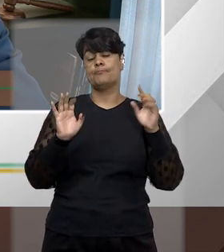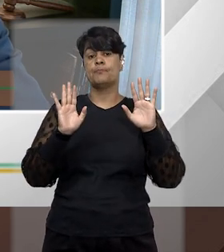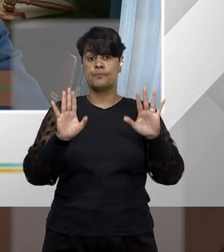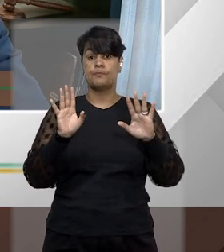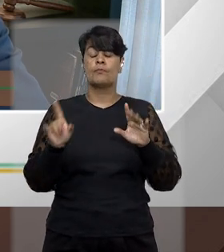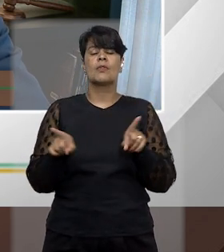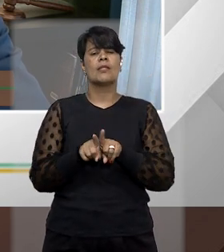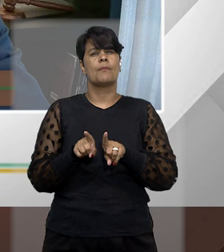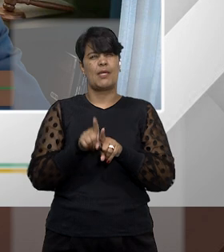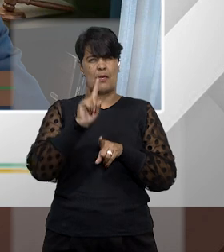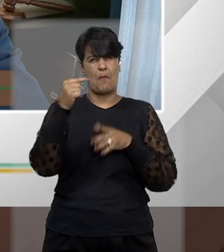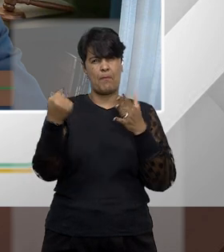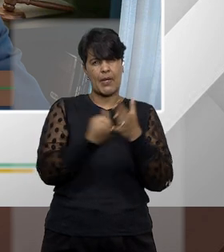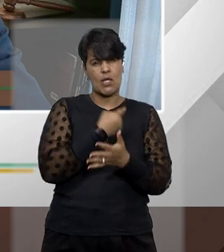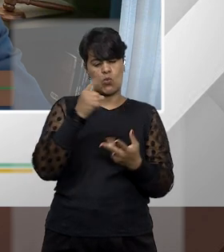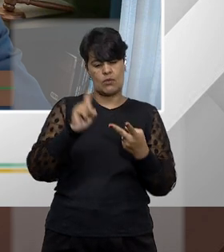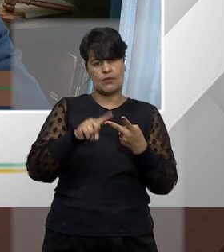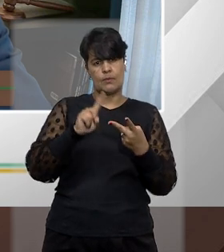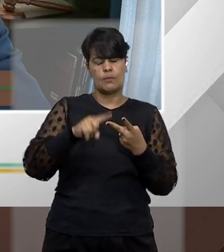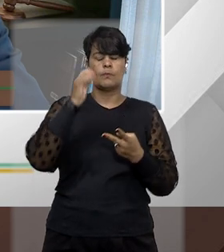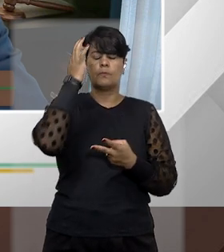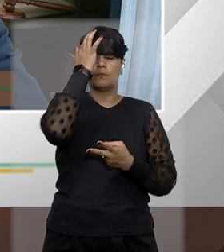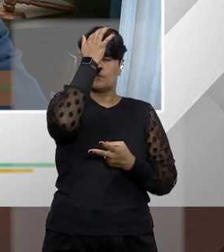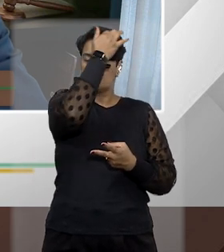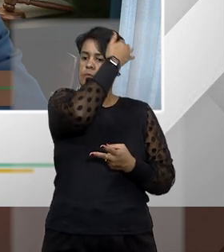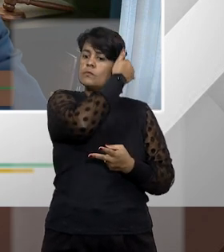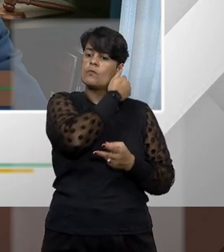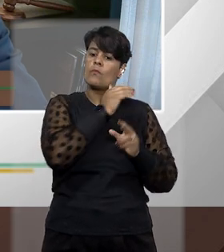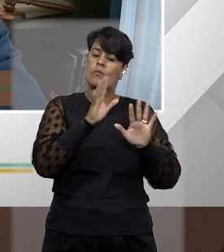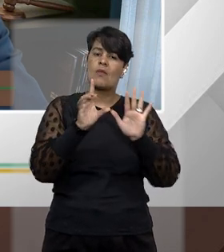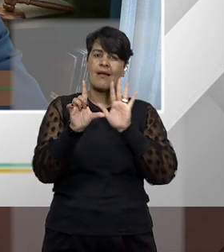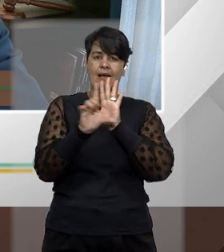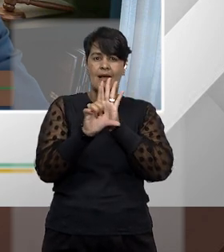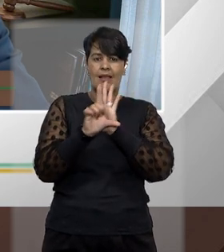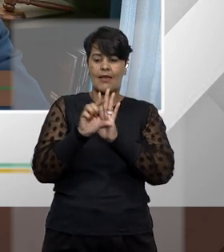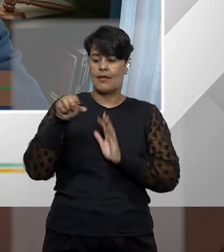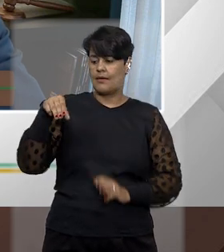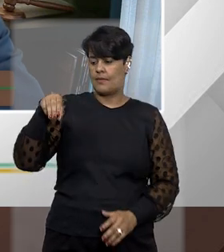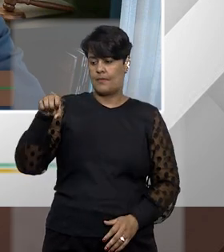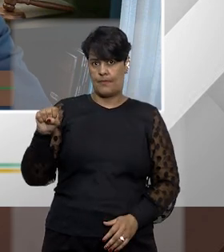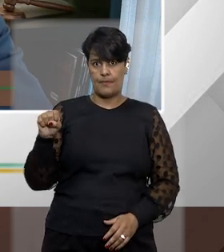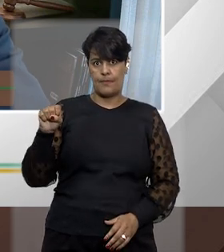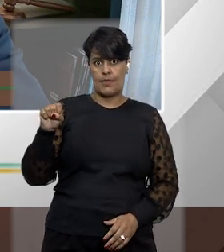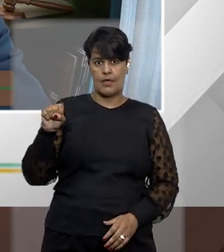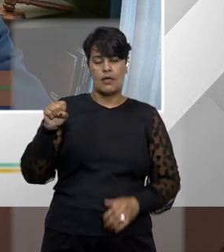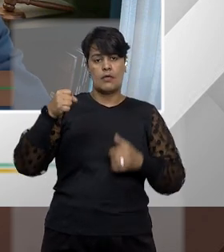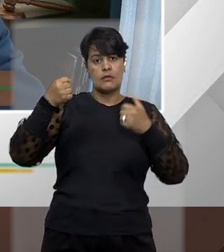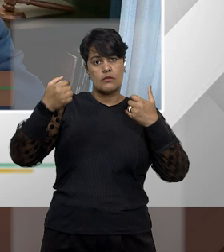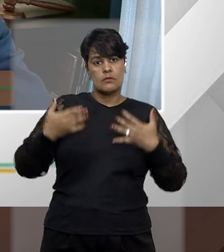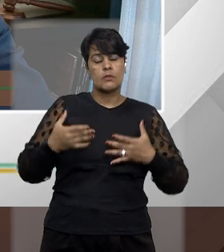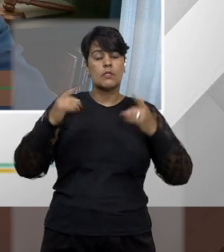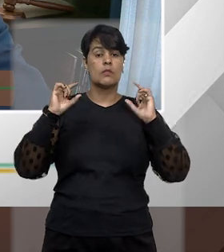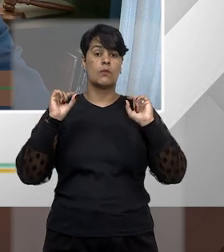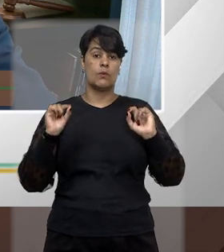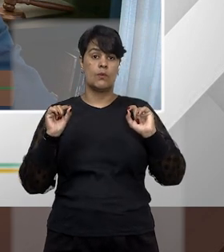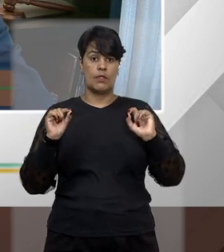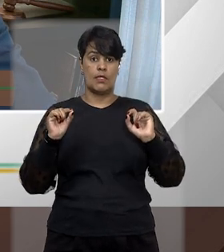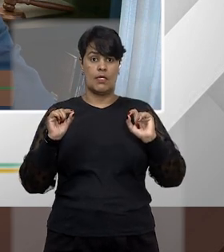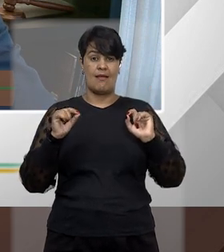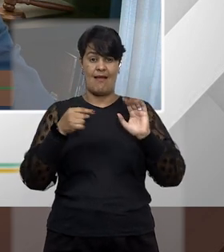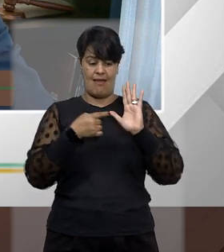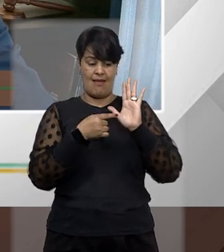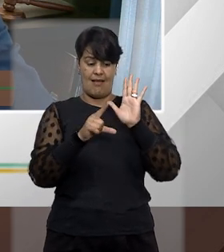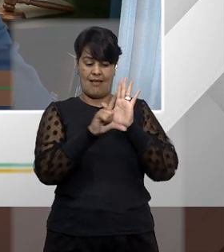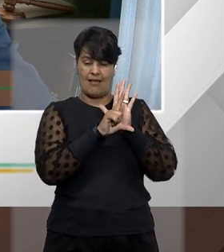a segunda questão, a lei, tanto a Constituição, tanto a lei de mandado de segurança, ela não classifica, ela não